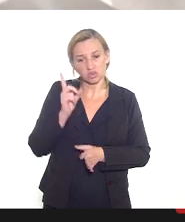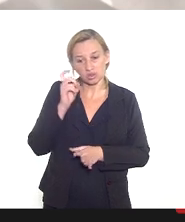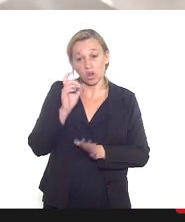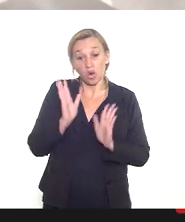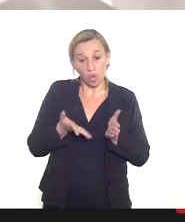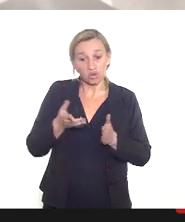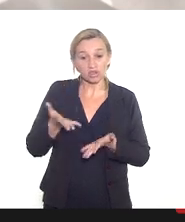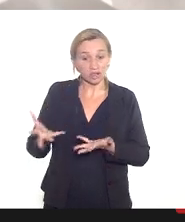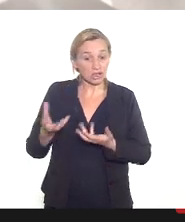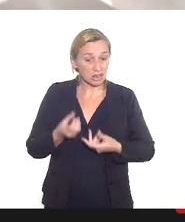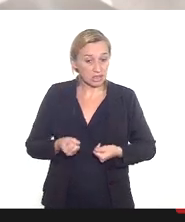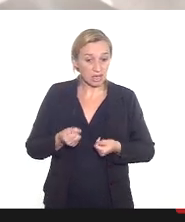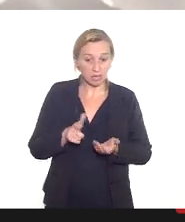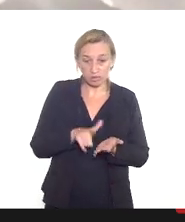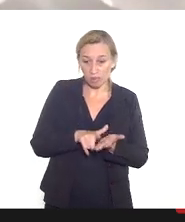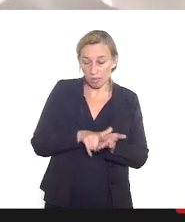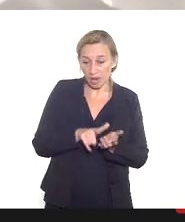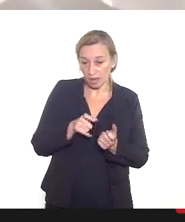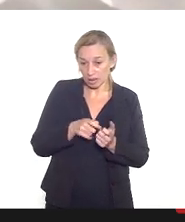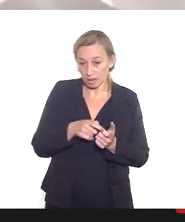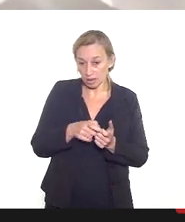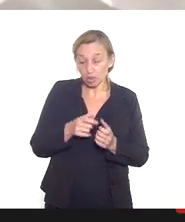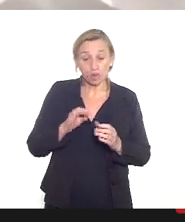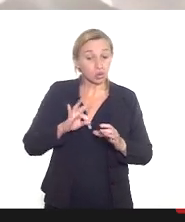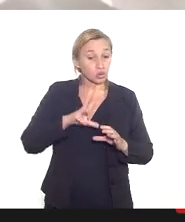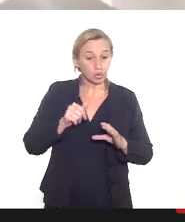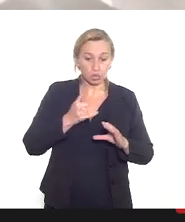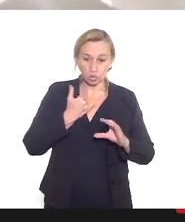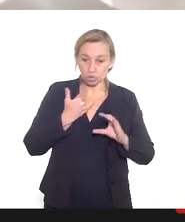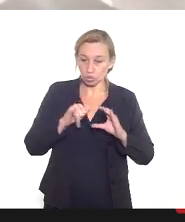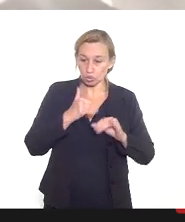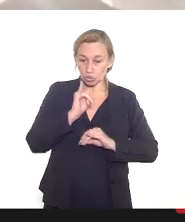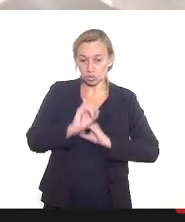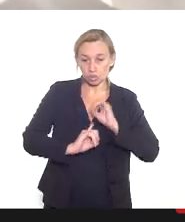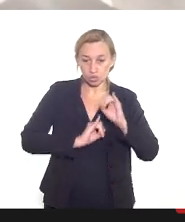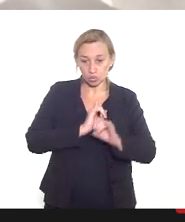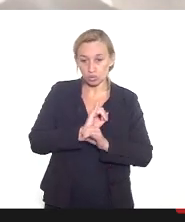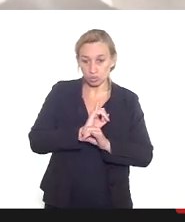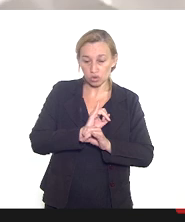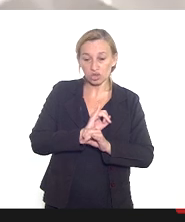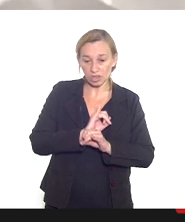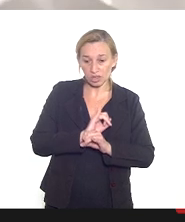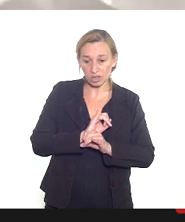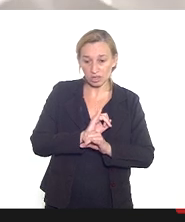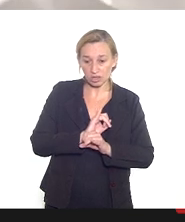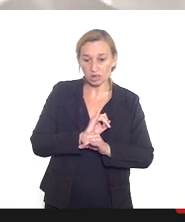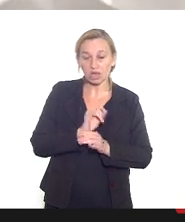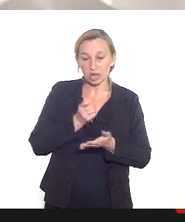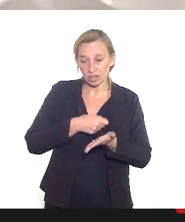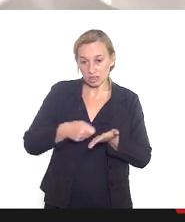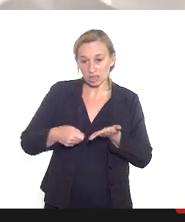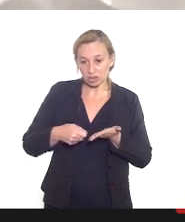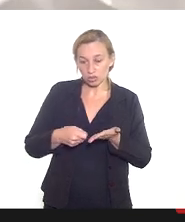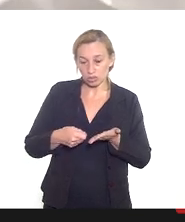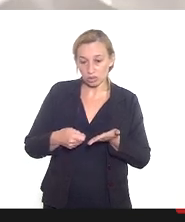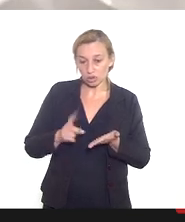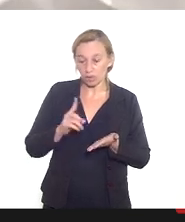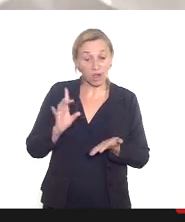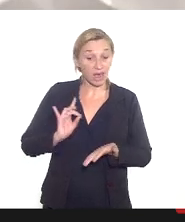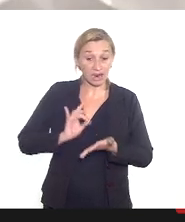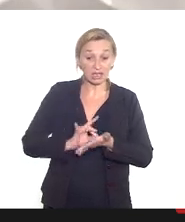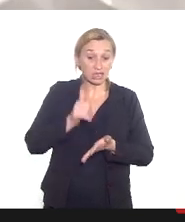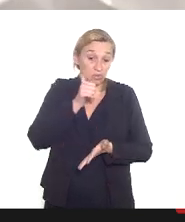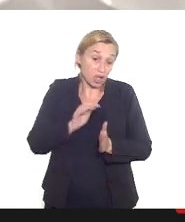recebe as receitas os pedidos de laudo tudo via zap com assinatura digital isso não é uma realidade